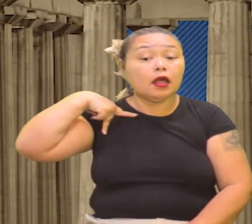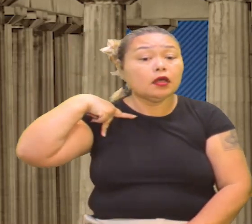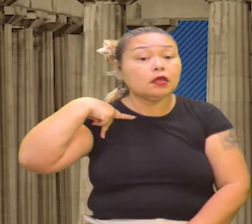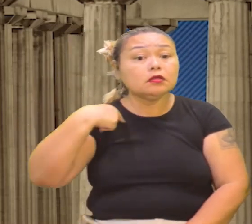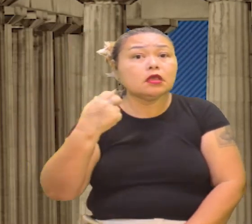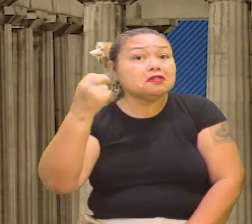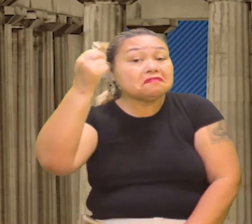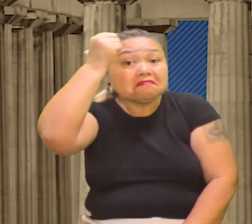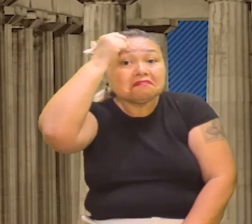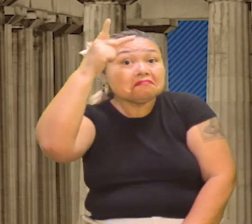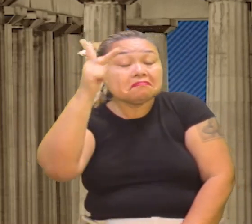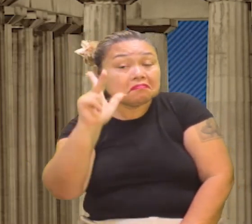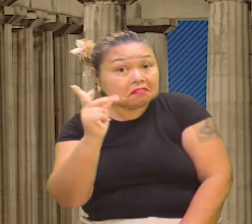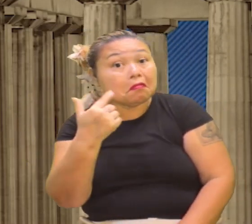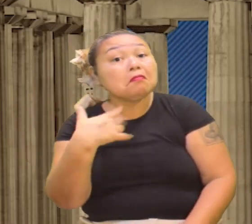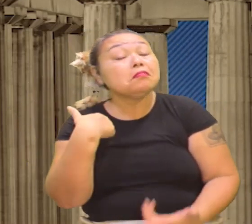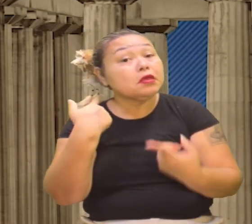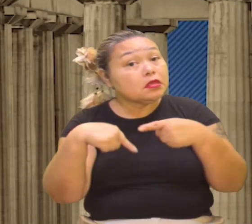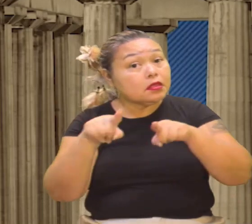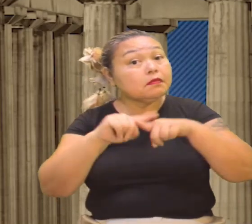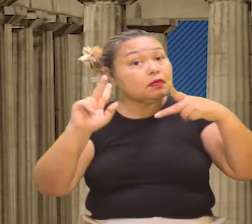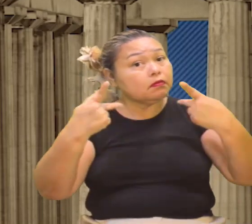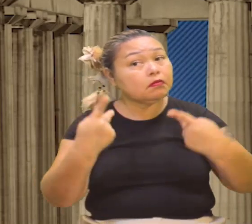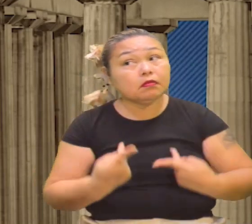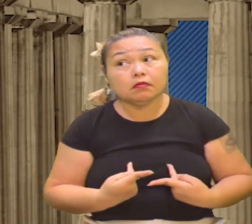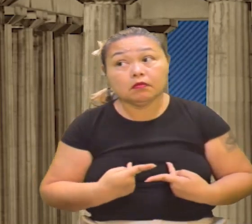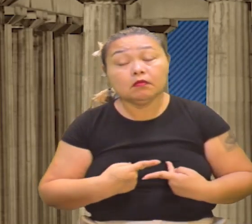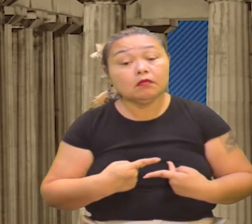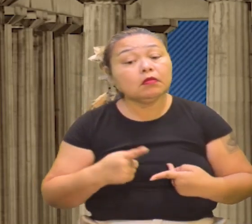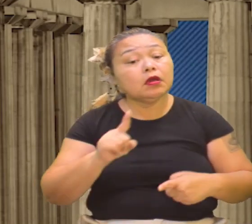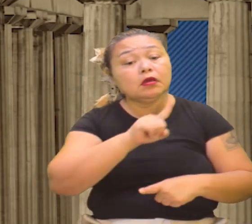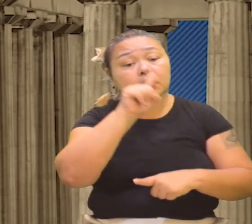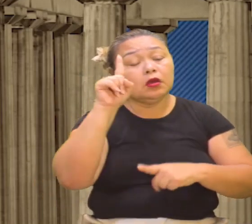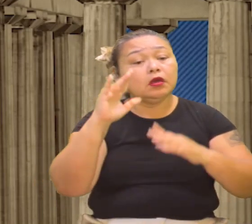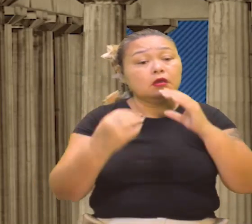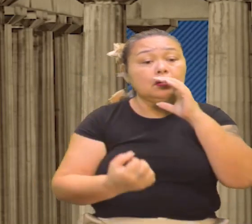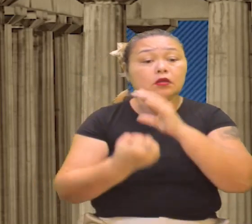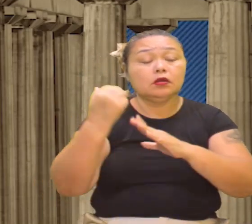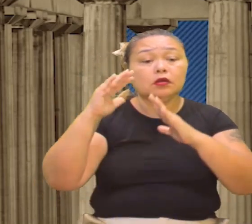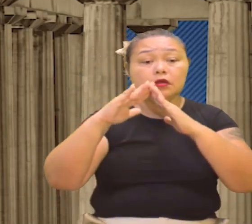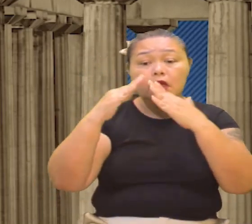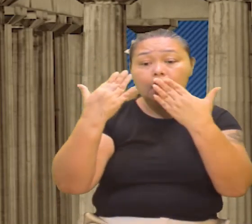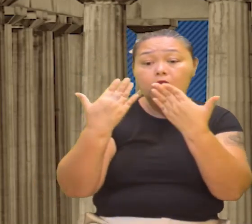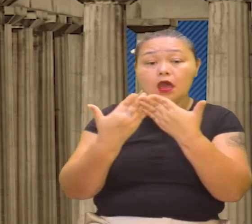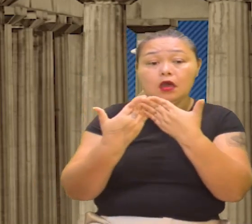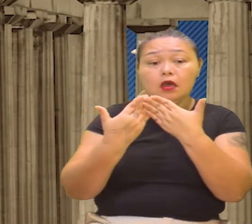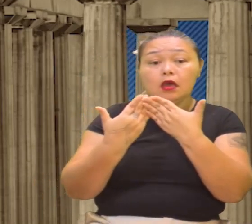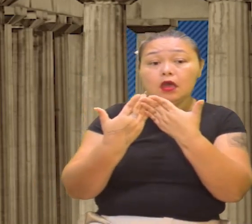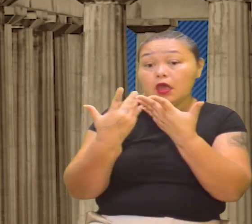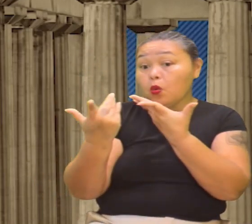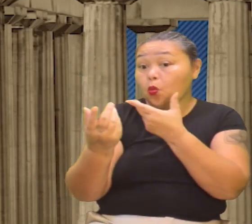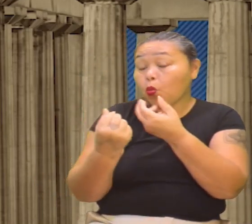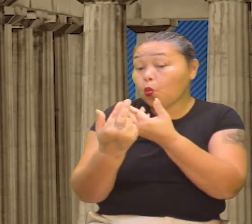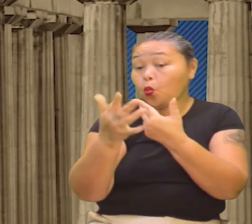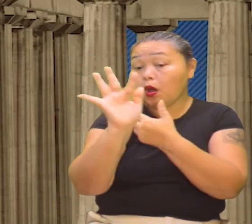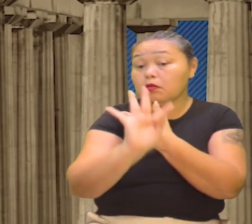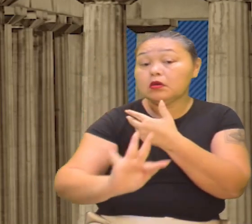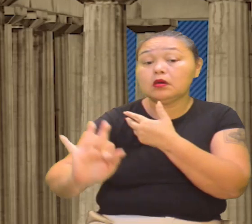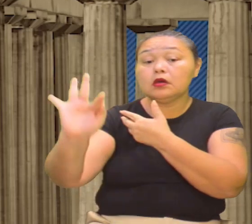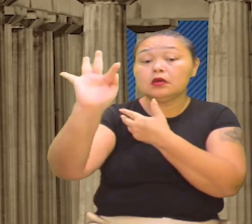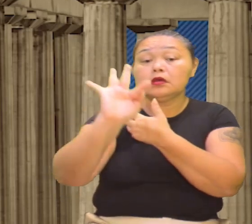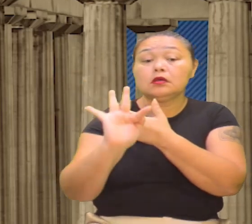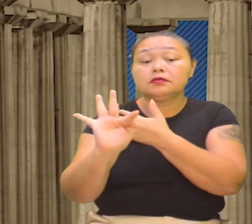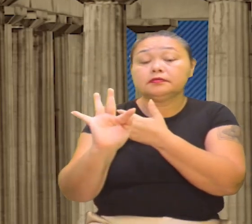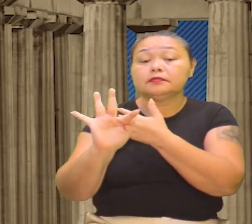muito esperto, muito humano, ou seja, na escola que ele criou, ele criou como se fosse uma faculdade, ele